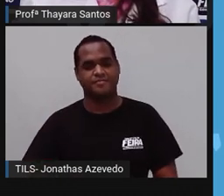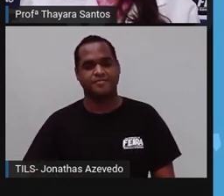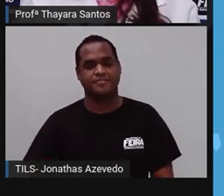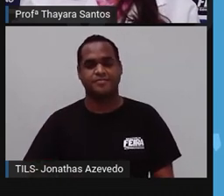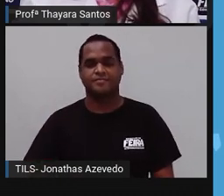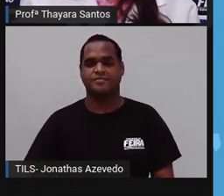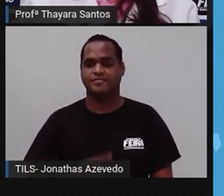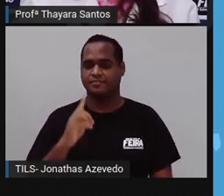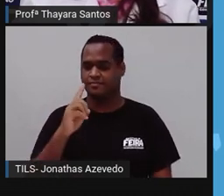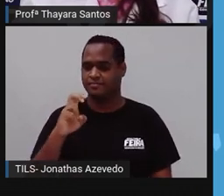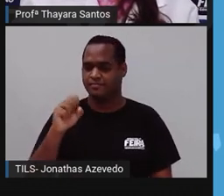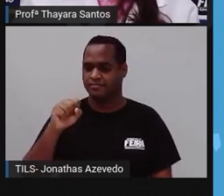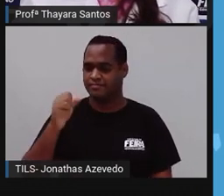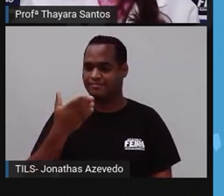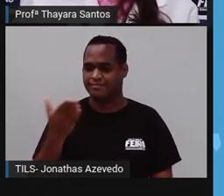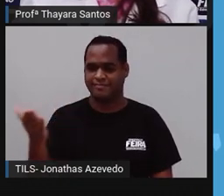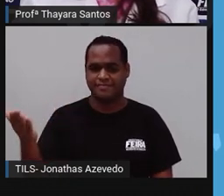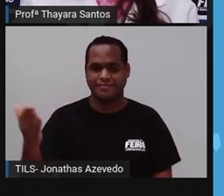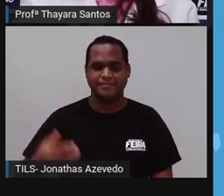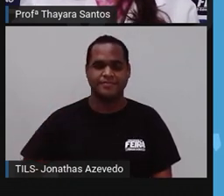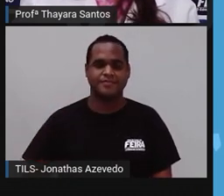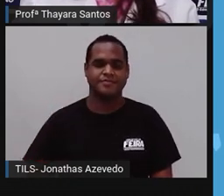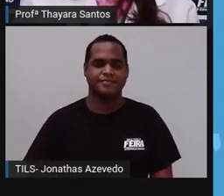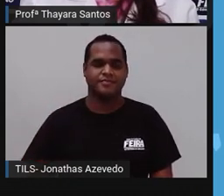15 segundos pra vocês.